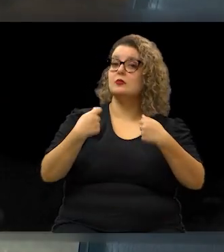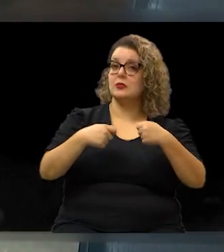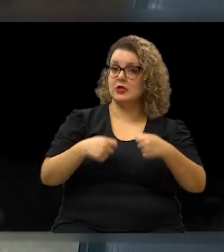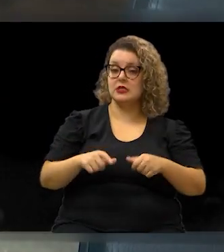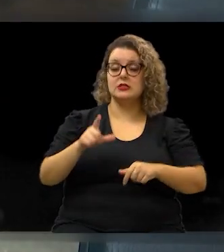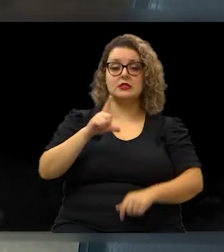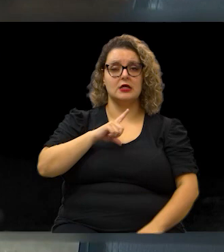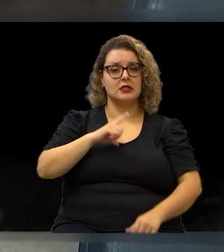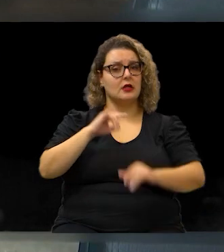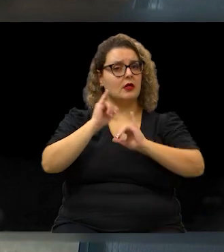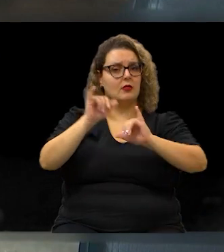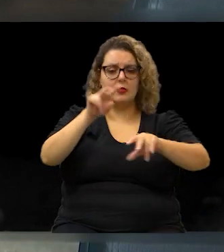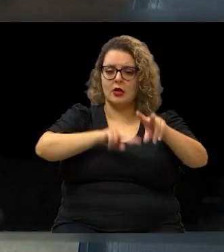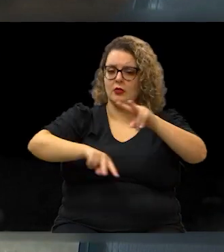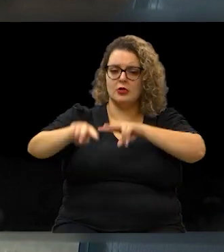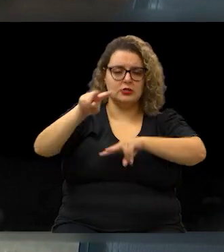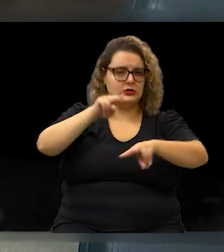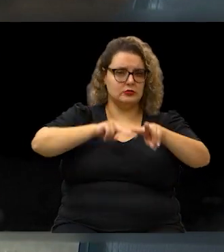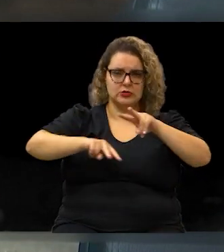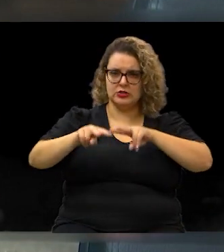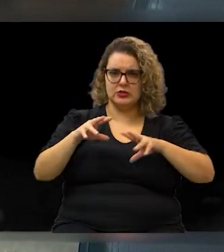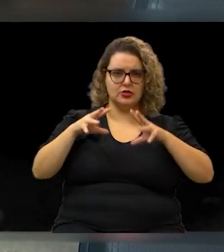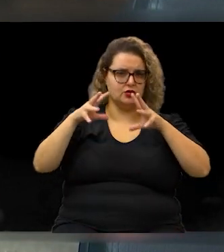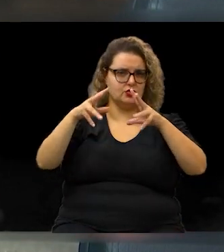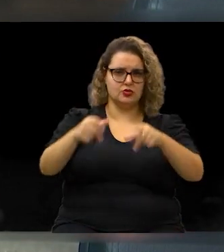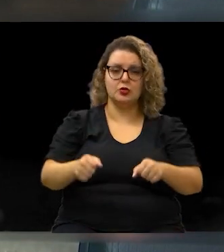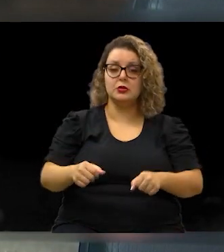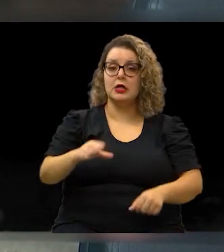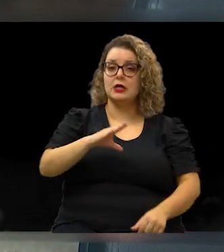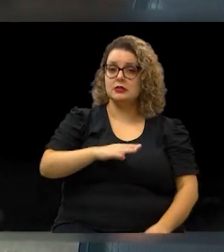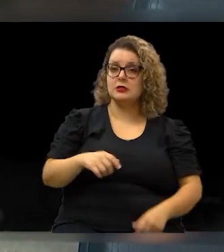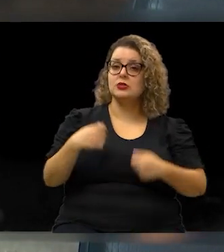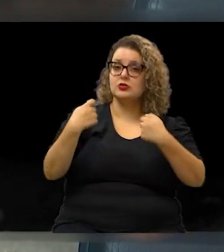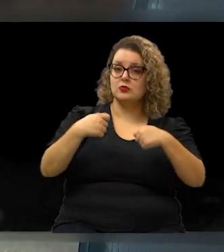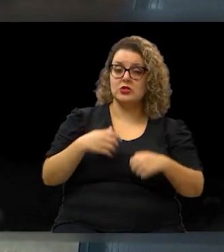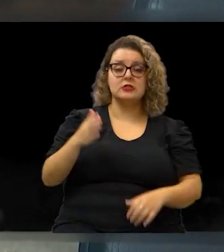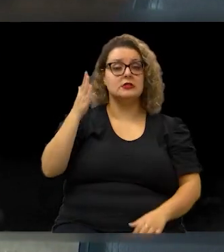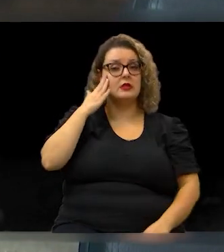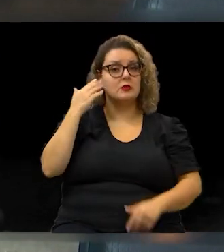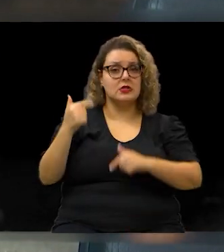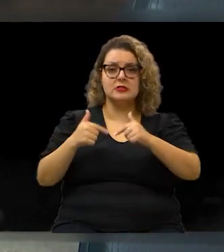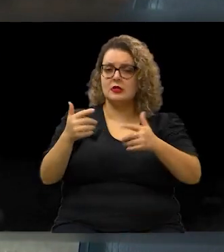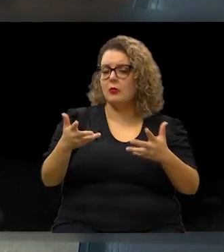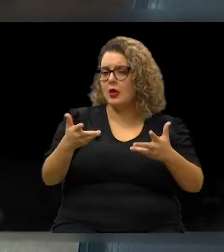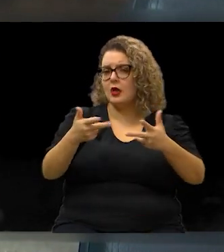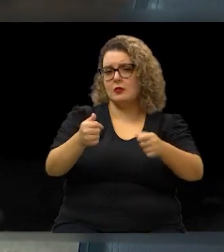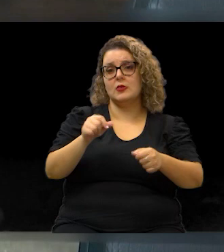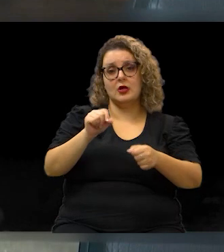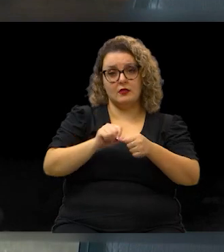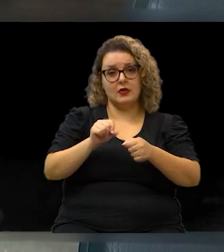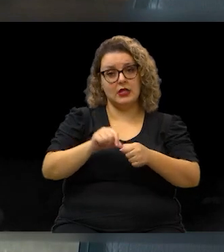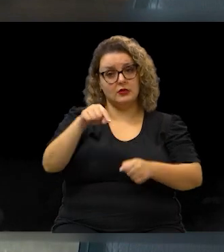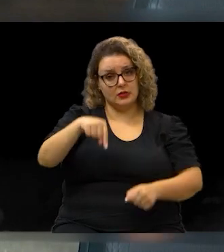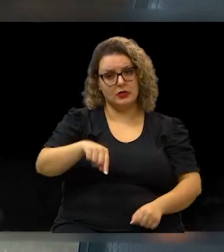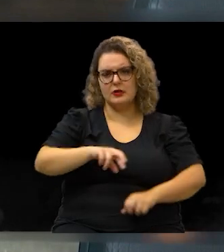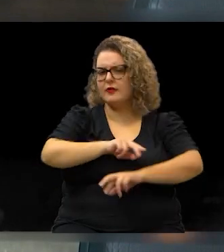publicidade, visibilidade, a cidade precisa saber desse trabalho maravilhoso que é realizado aqui, que muita gente não sabe,